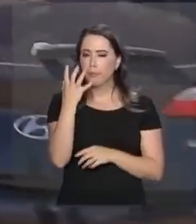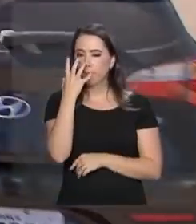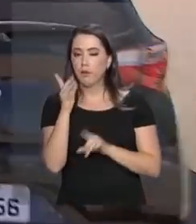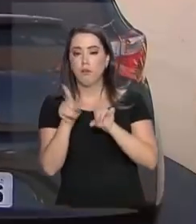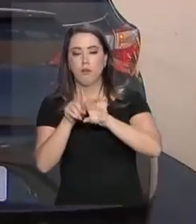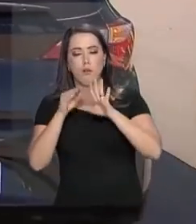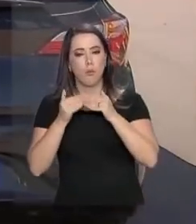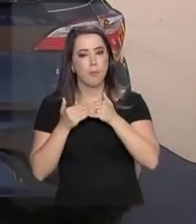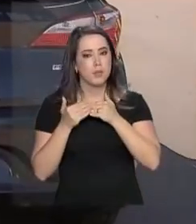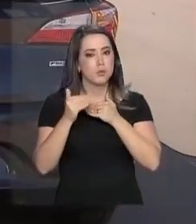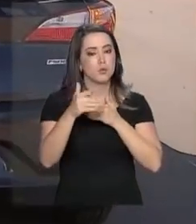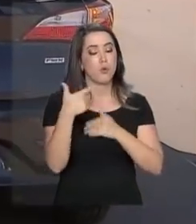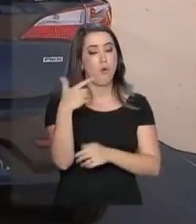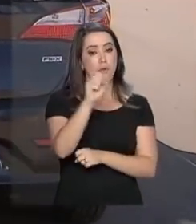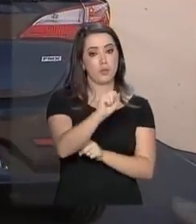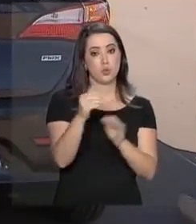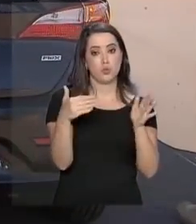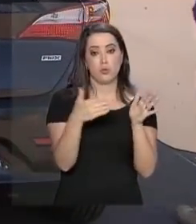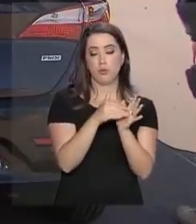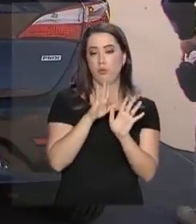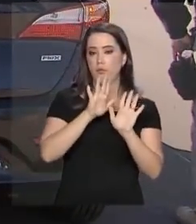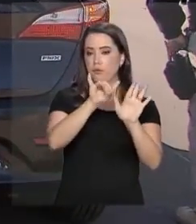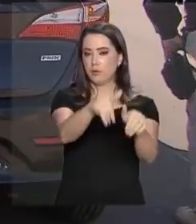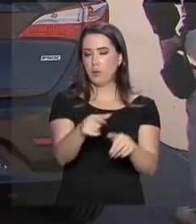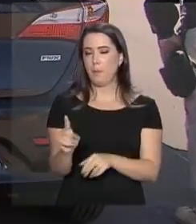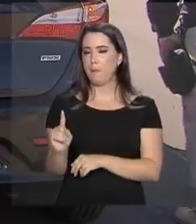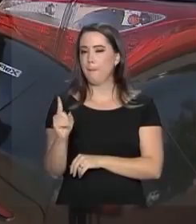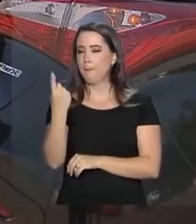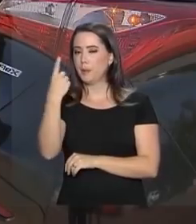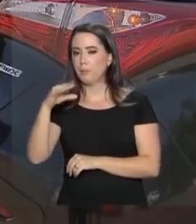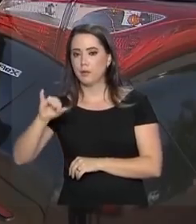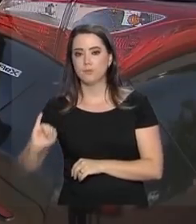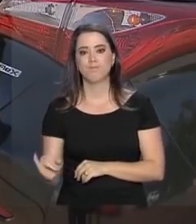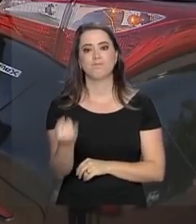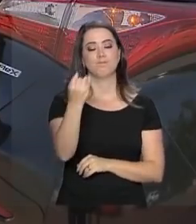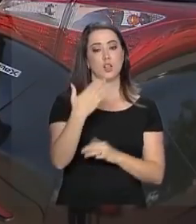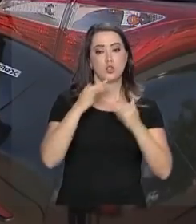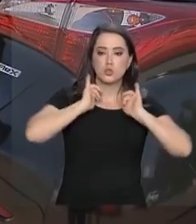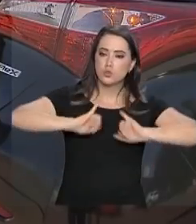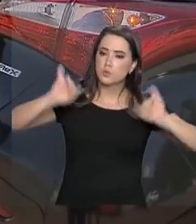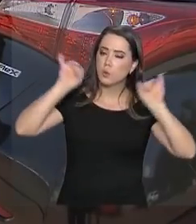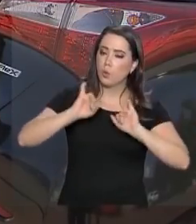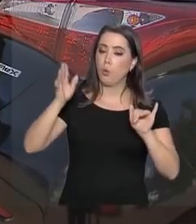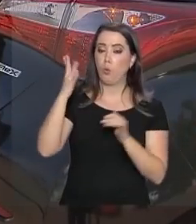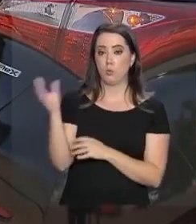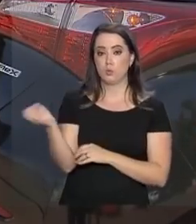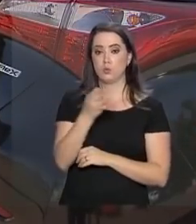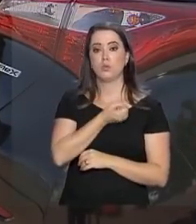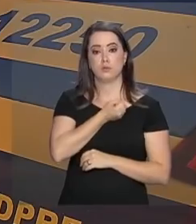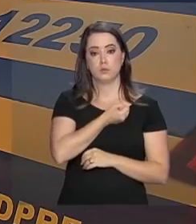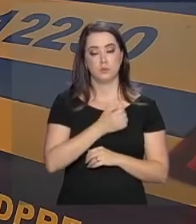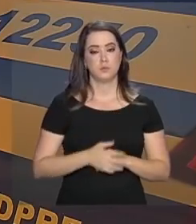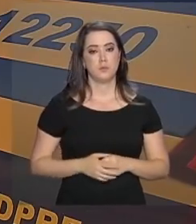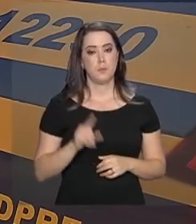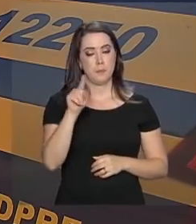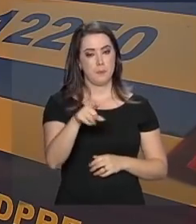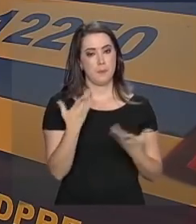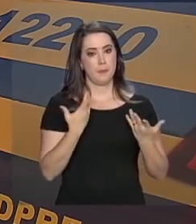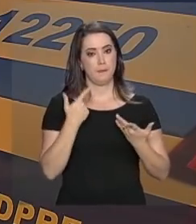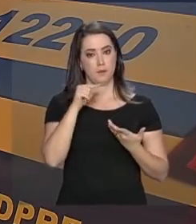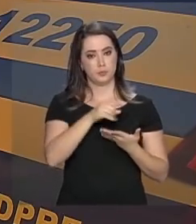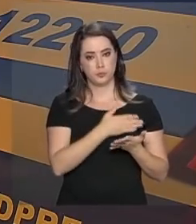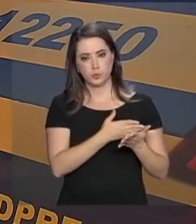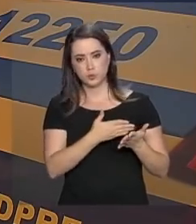começou no dia 28 e terminou no dia 1º de janeiro, já divulgou os primeiros resultados. Nos últimos